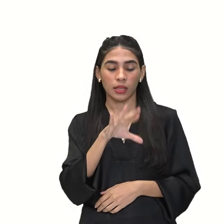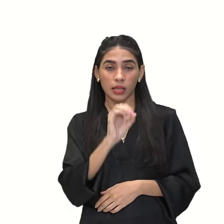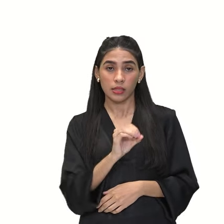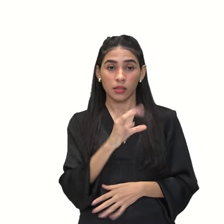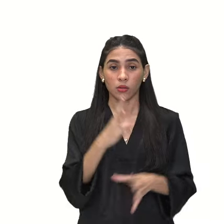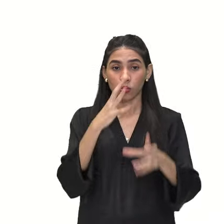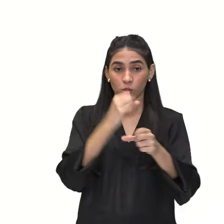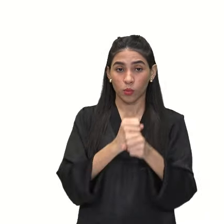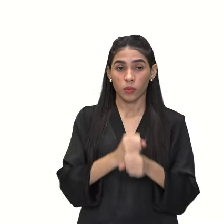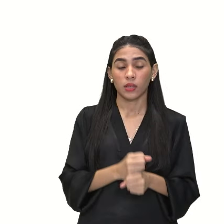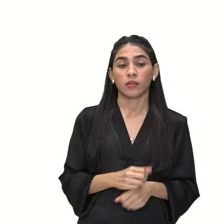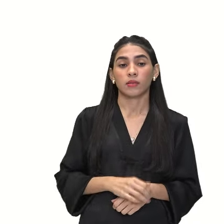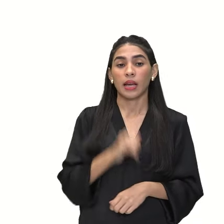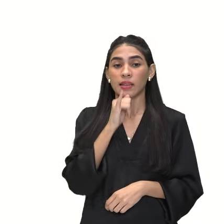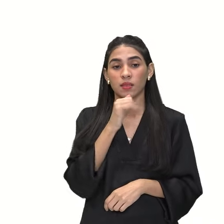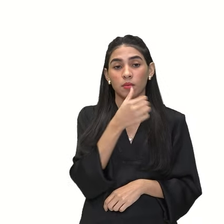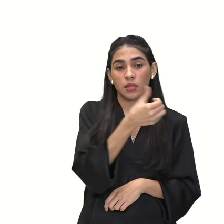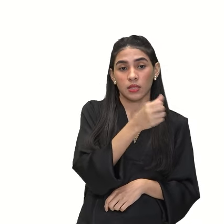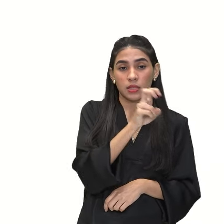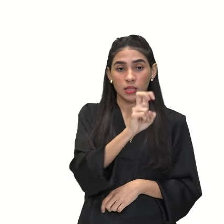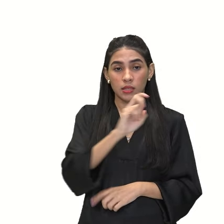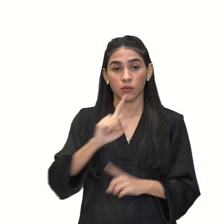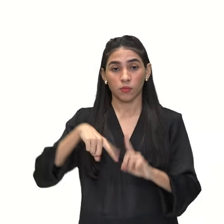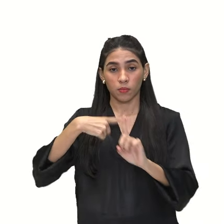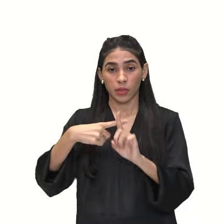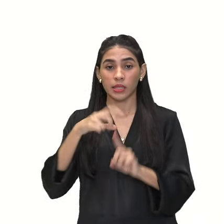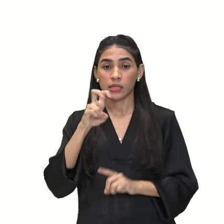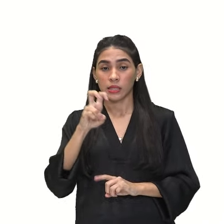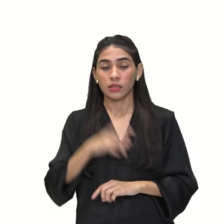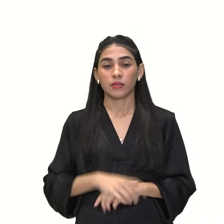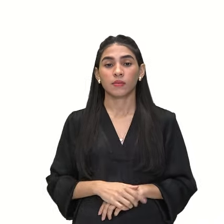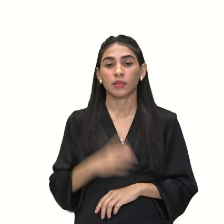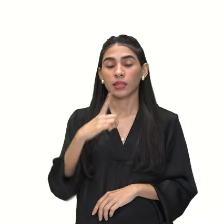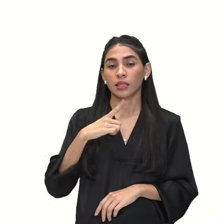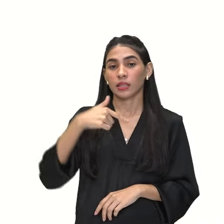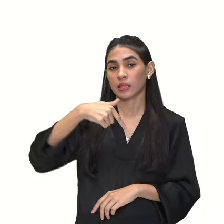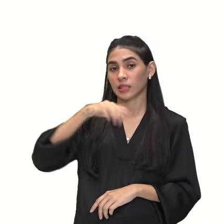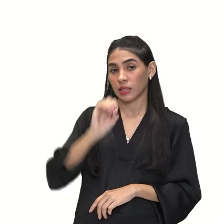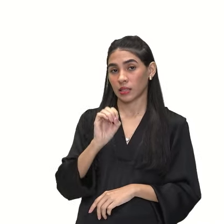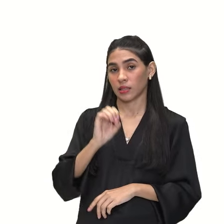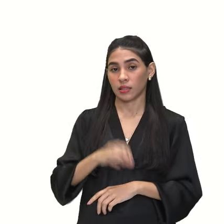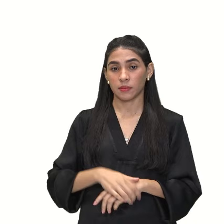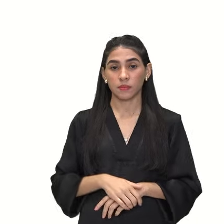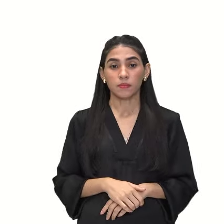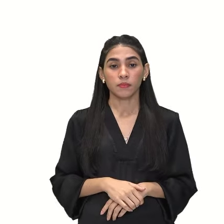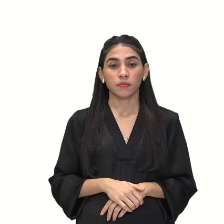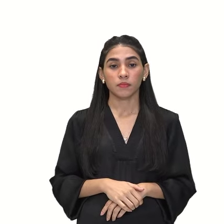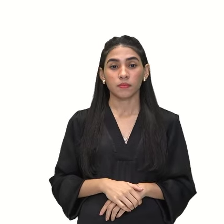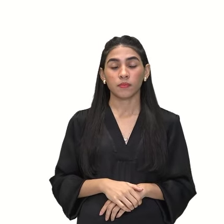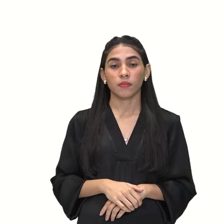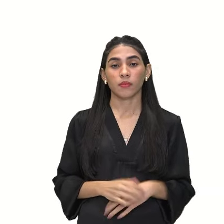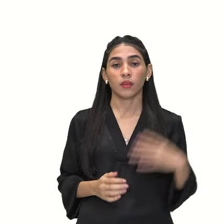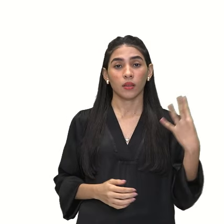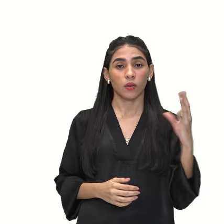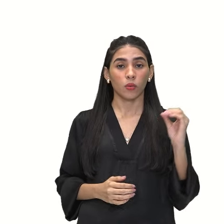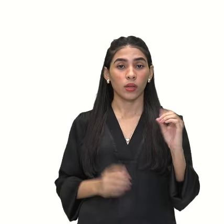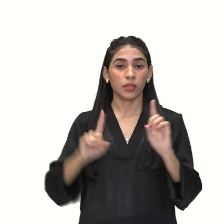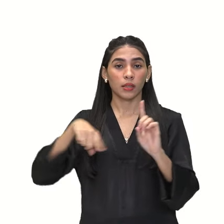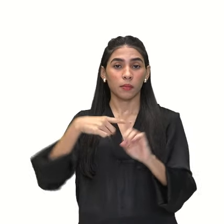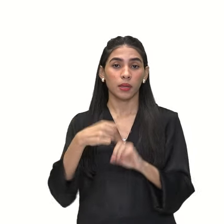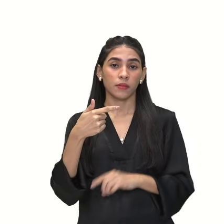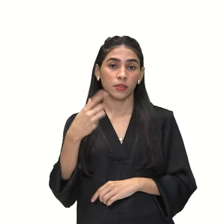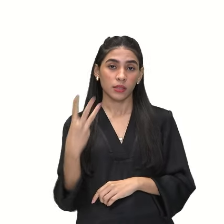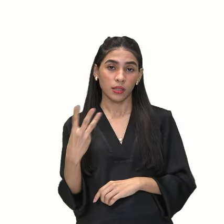65 com 5, nós temos 70. 40 com 23,